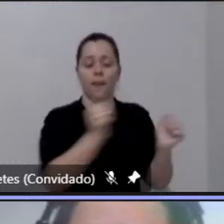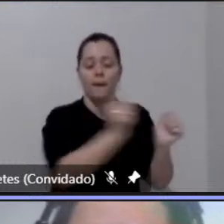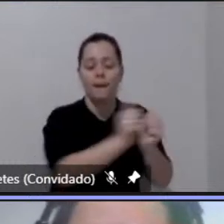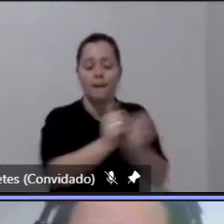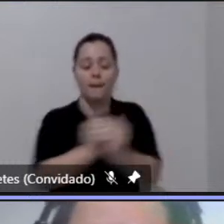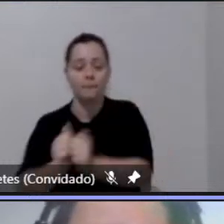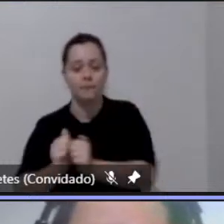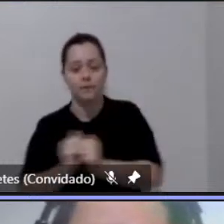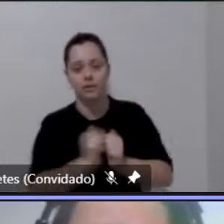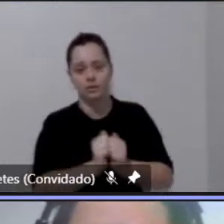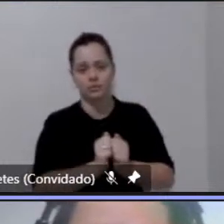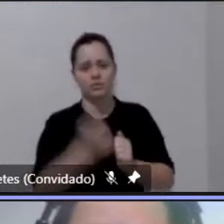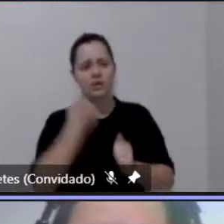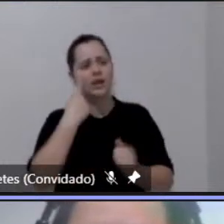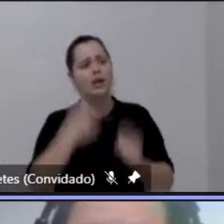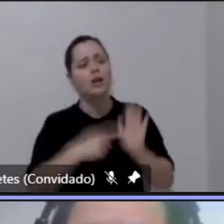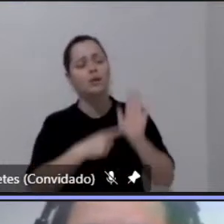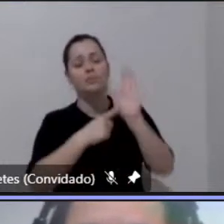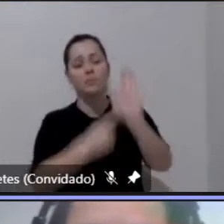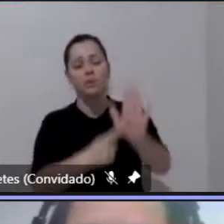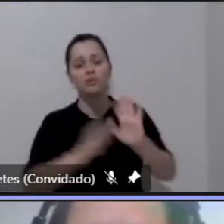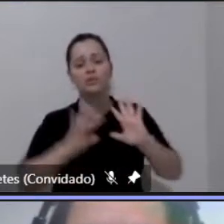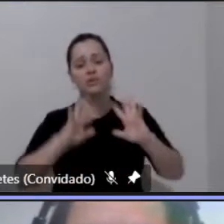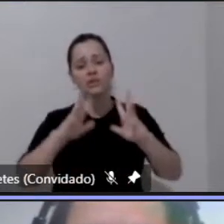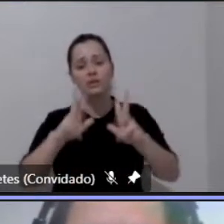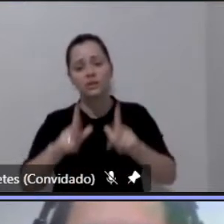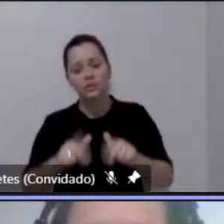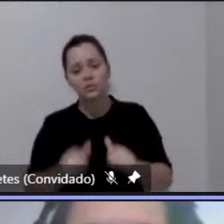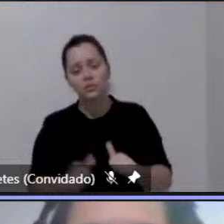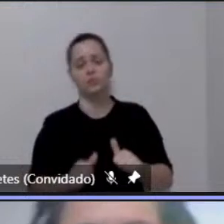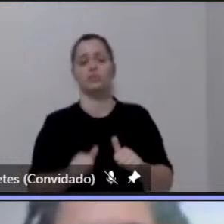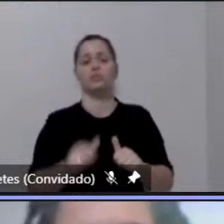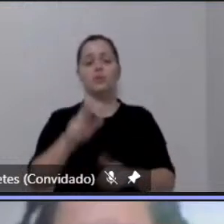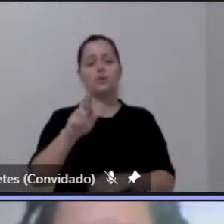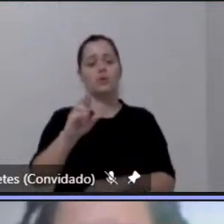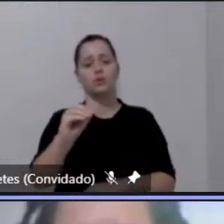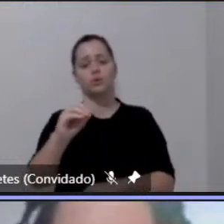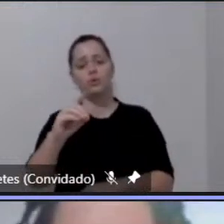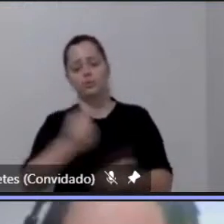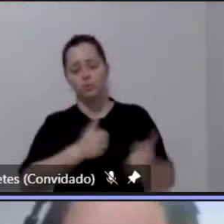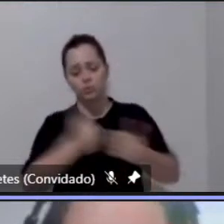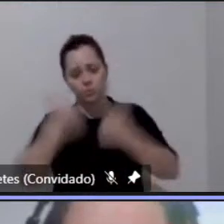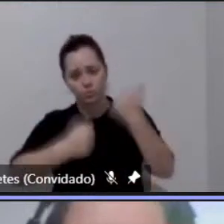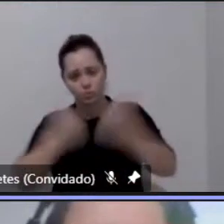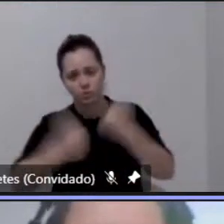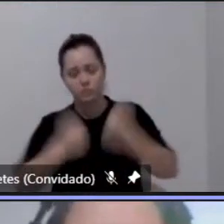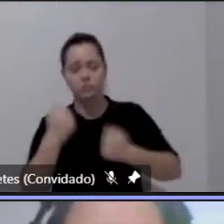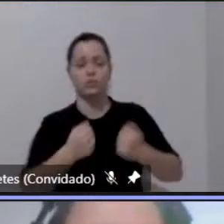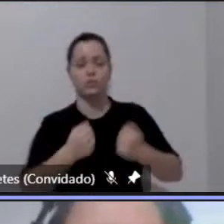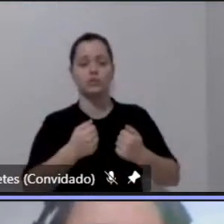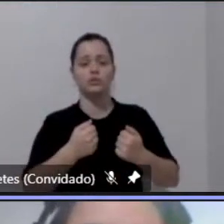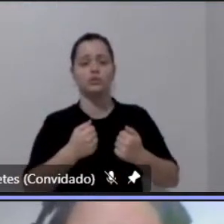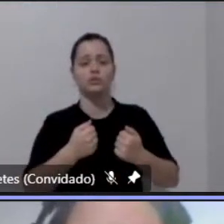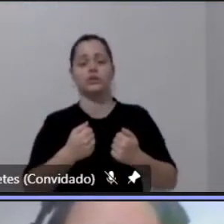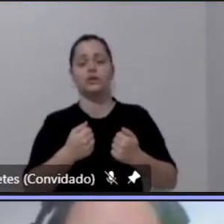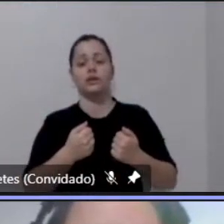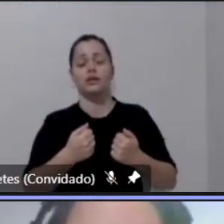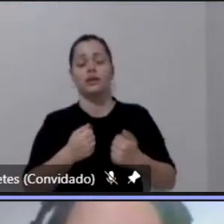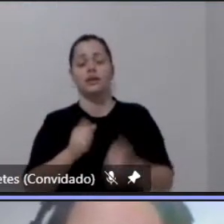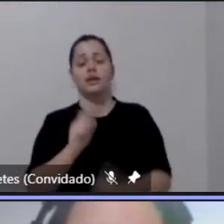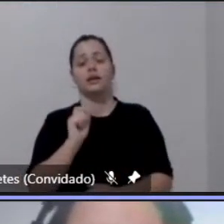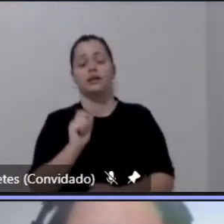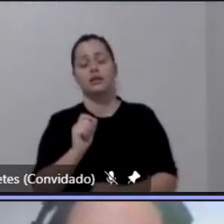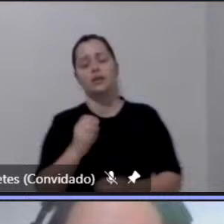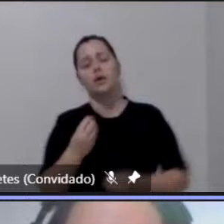os eixos rodoviários eles possuem um papel de produto produtores do território né e